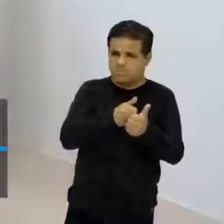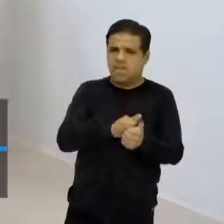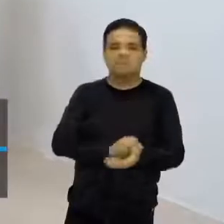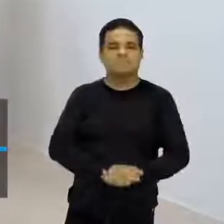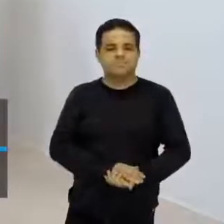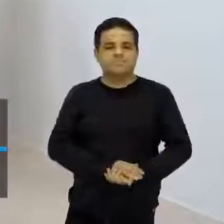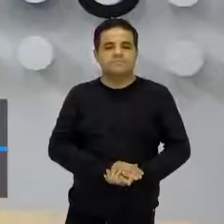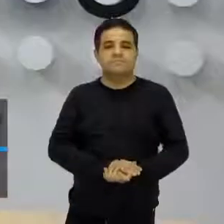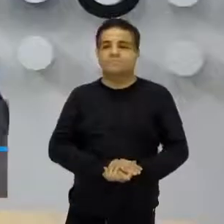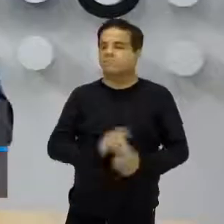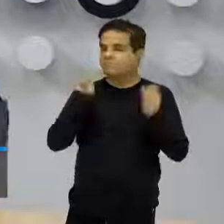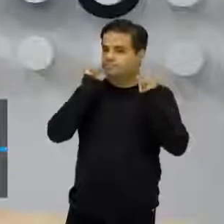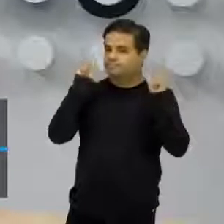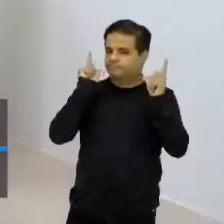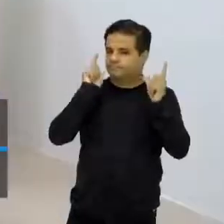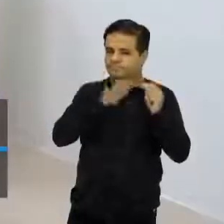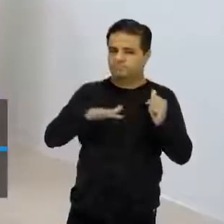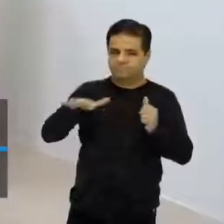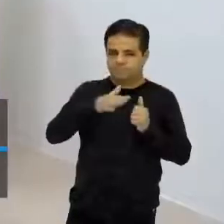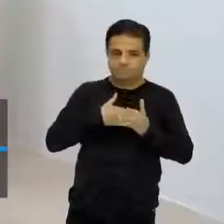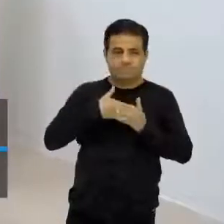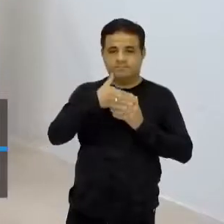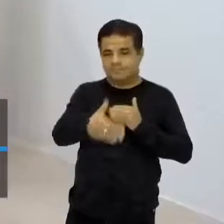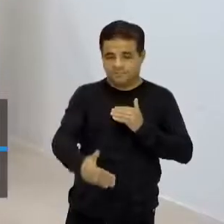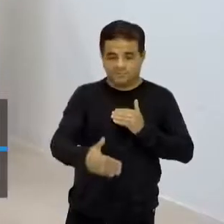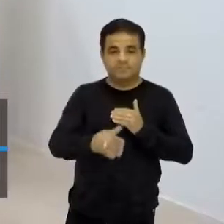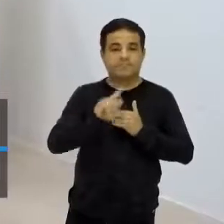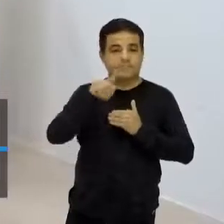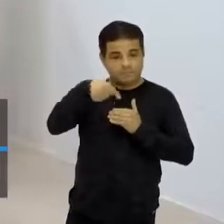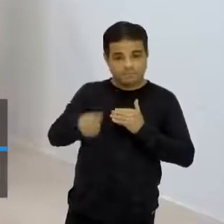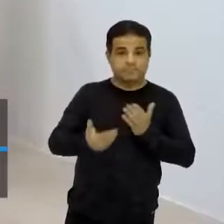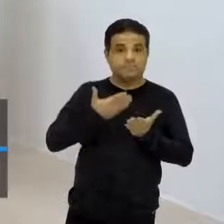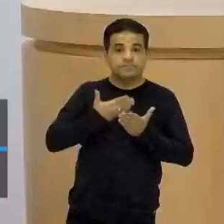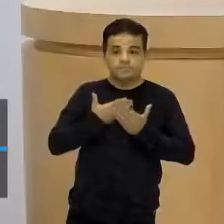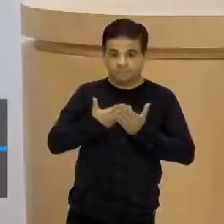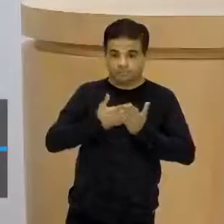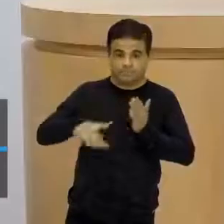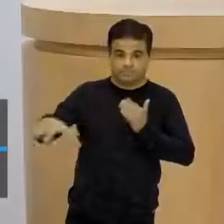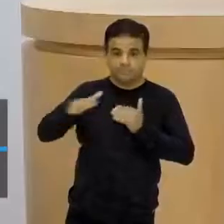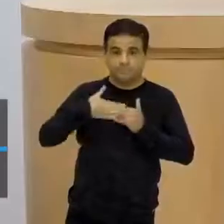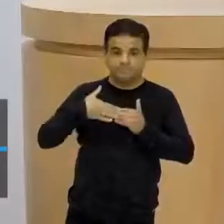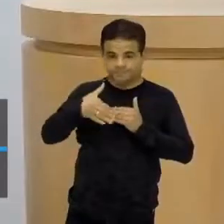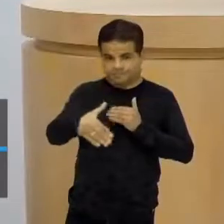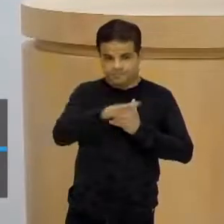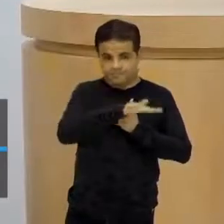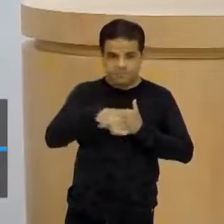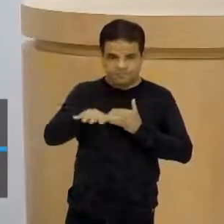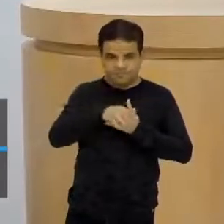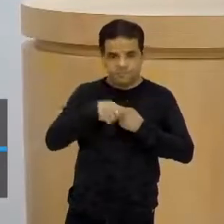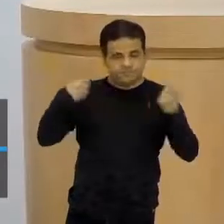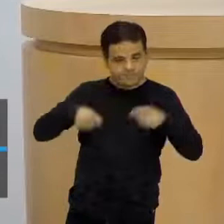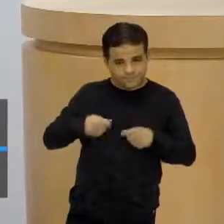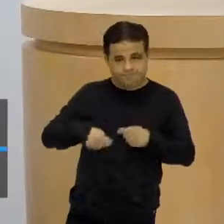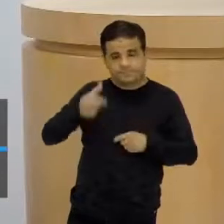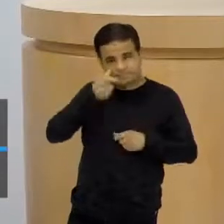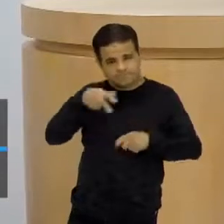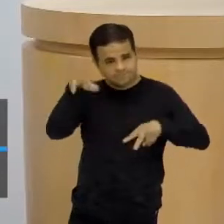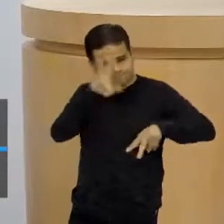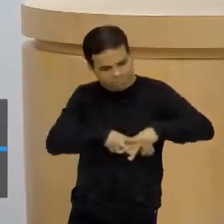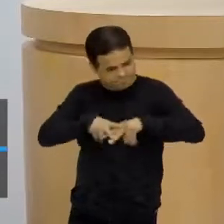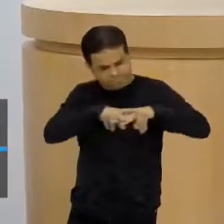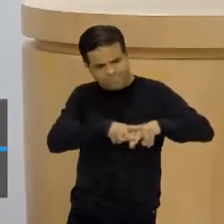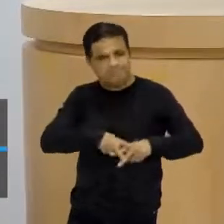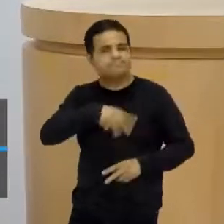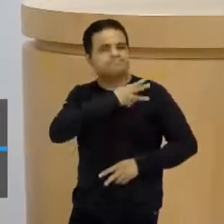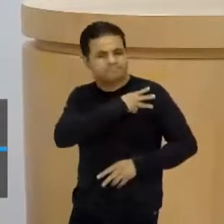Certo, mano? Eu estou ligado. Certo? Vai. Então, vocês, após essa aula, eu sei que foi muita coisa. Vocês precisam rever, tá? A terceira